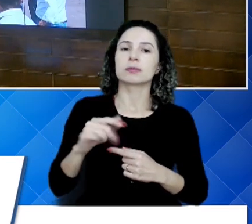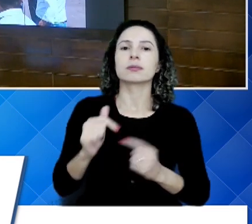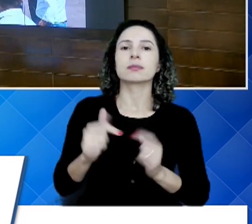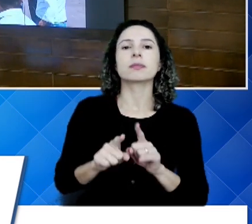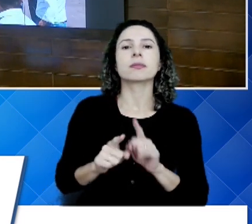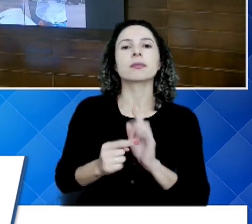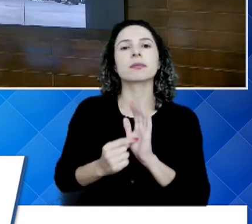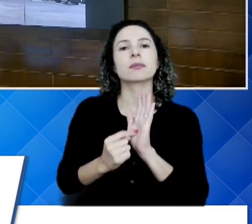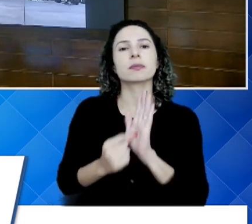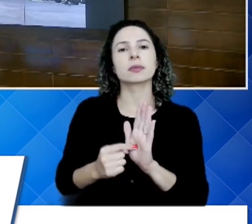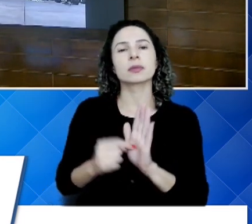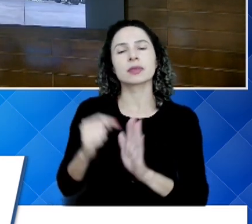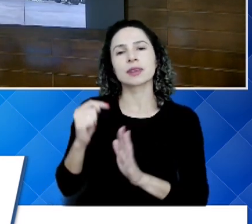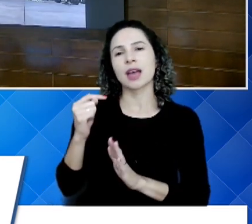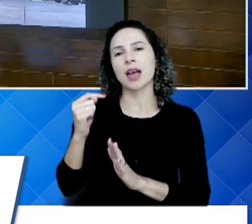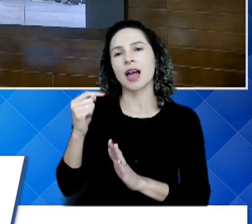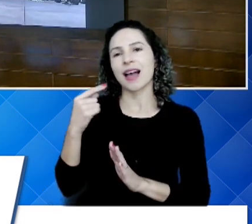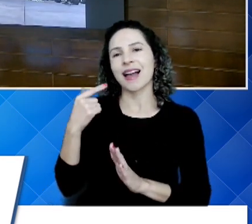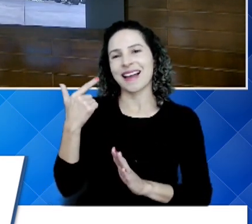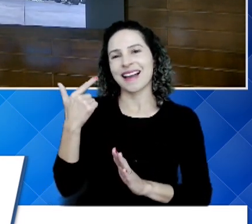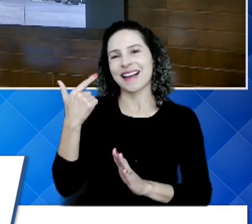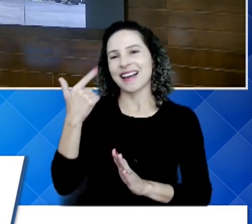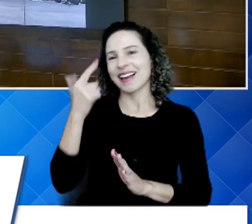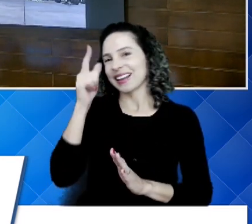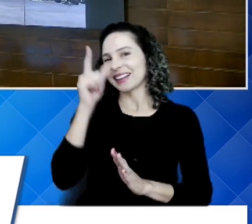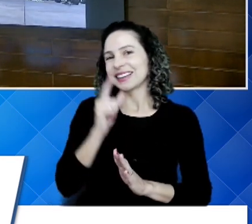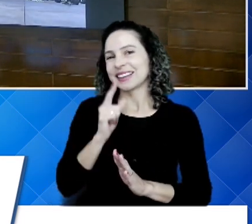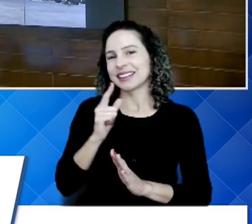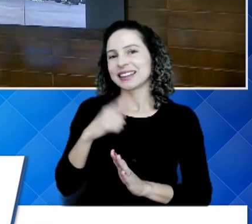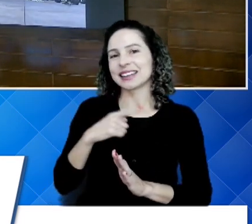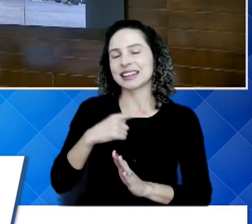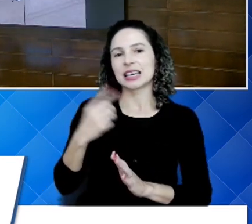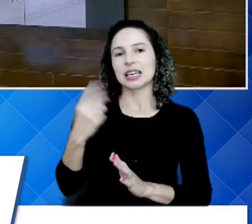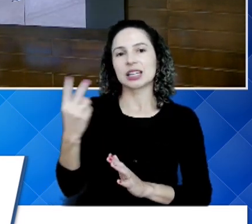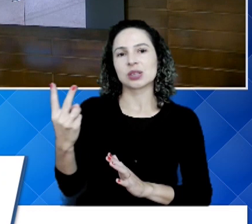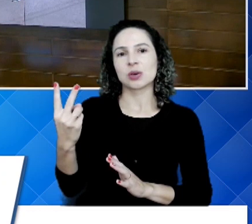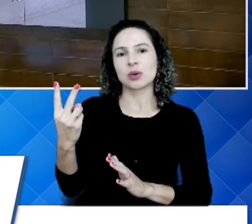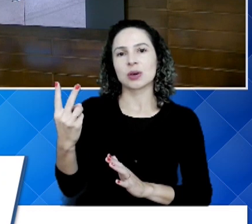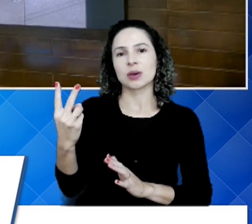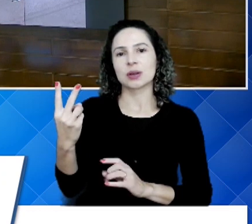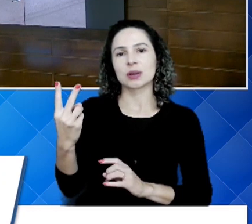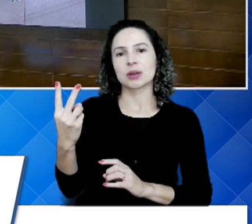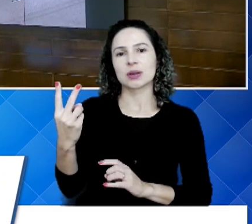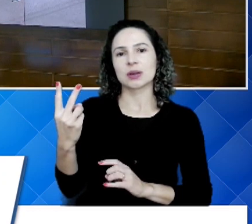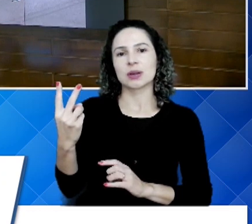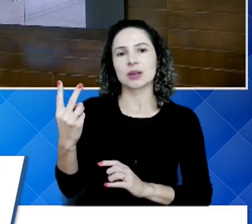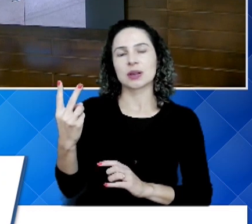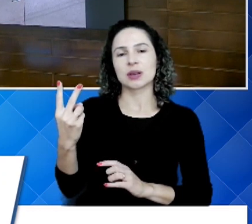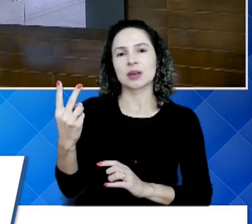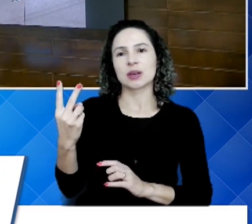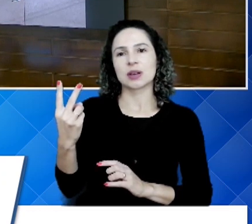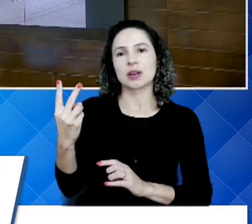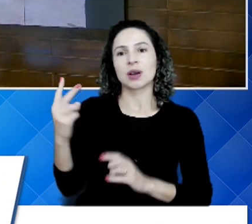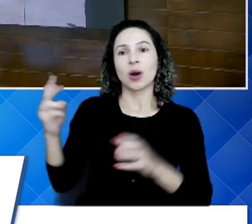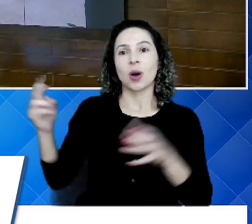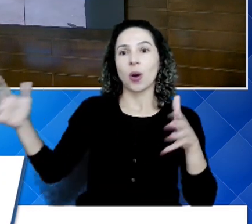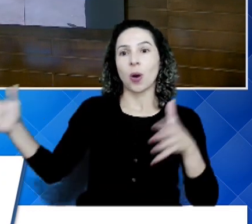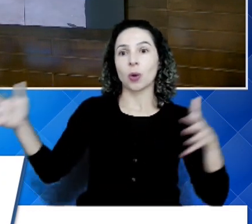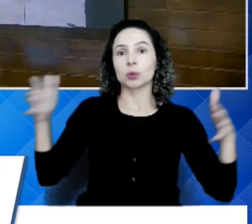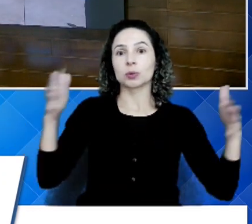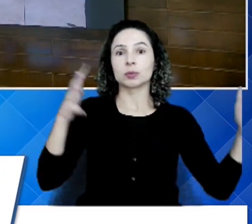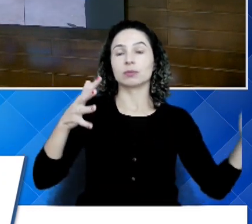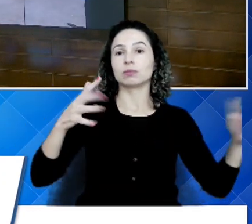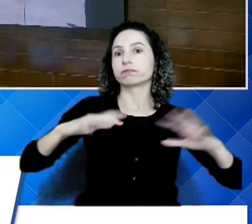para a Líndice que ali tem duas, dois contêineres gigantes